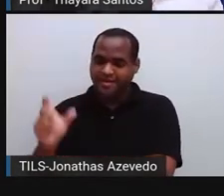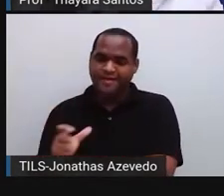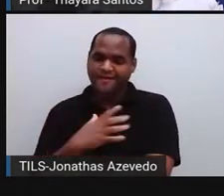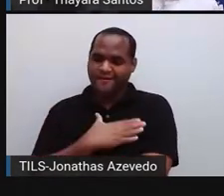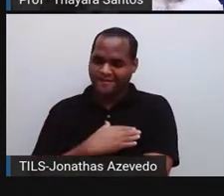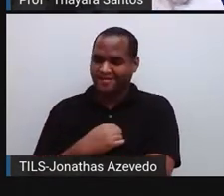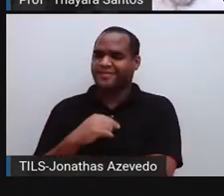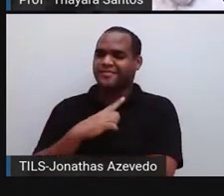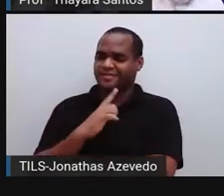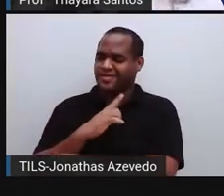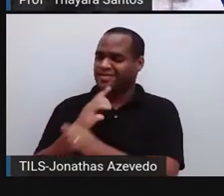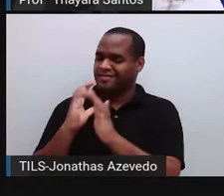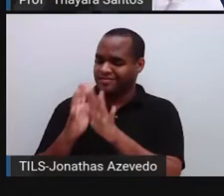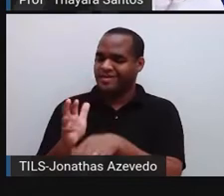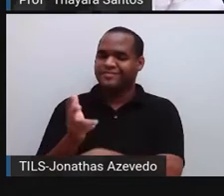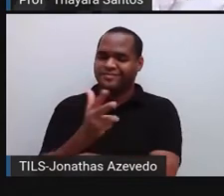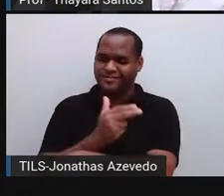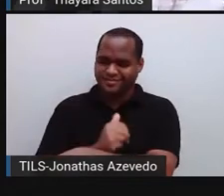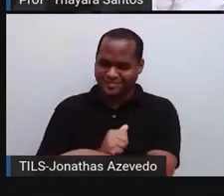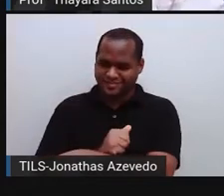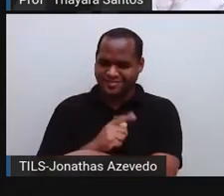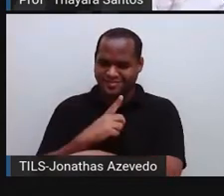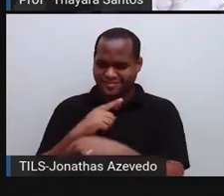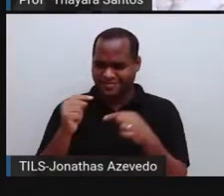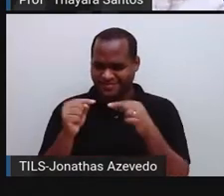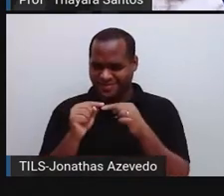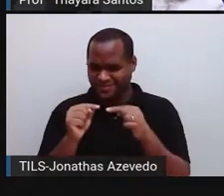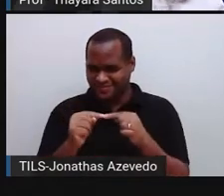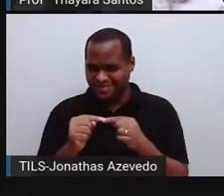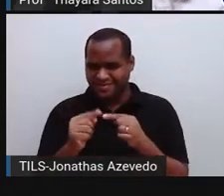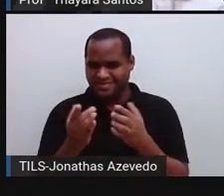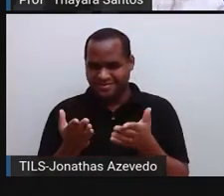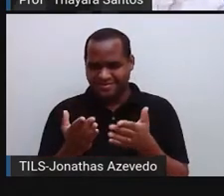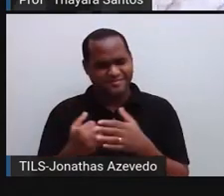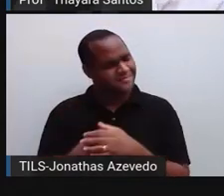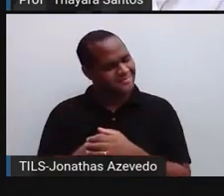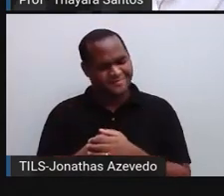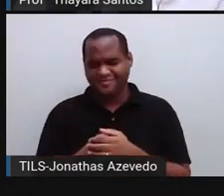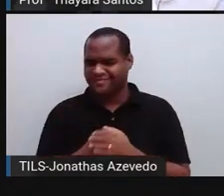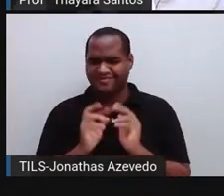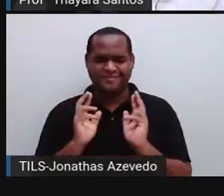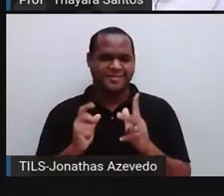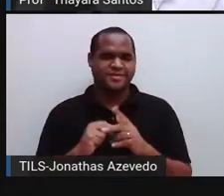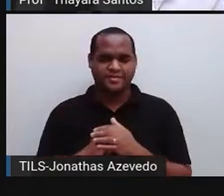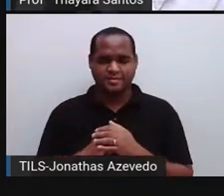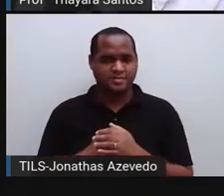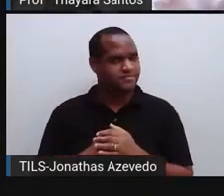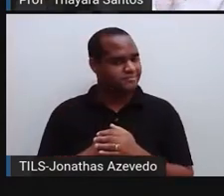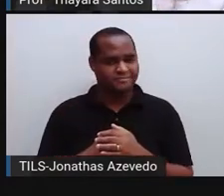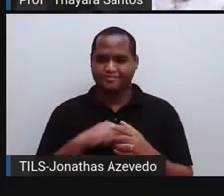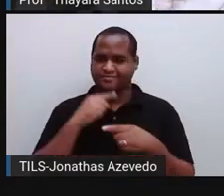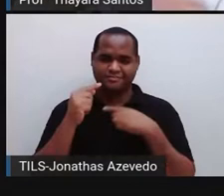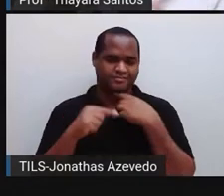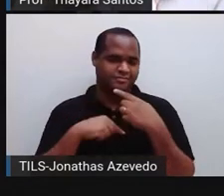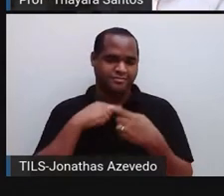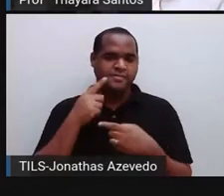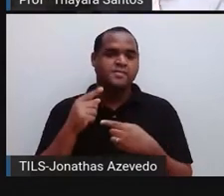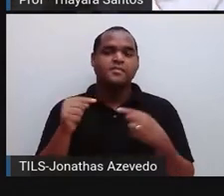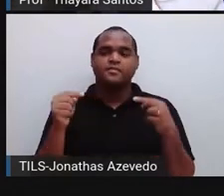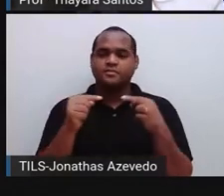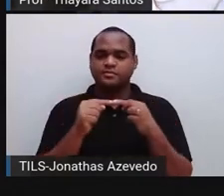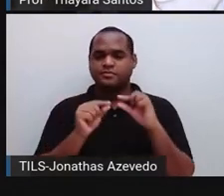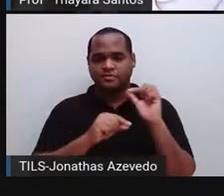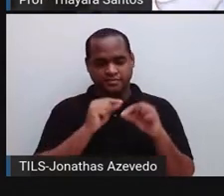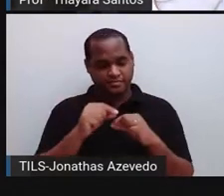filhos vão nascer já com aquela tatuagem. É isso que acontece? A gente sabe que não. Não é isso que acontece. Por quê? A gente